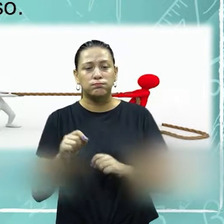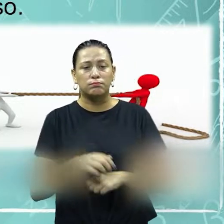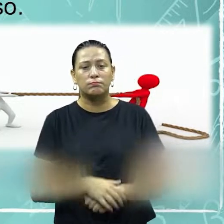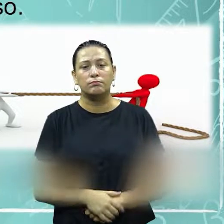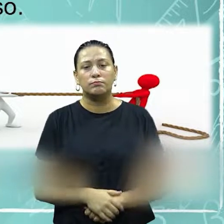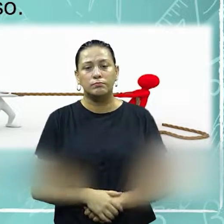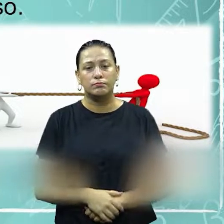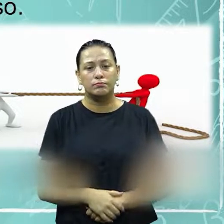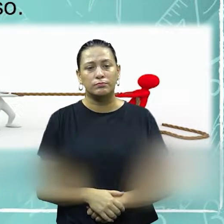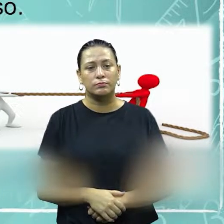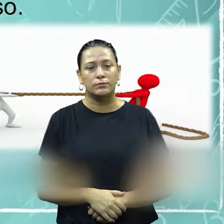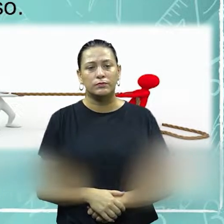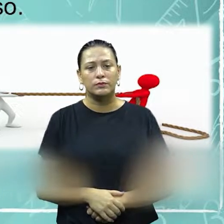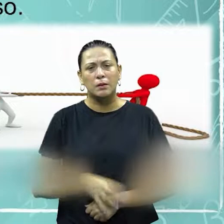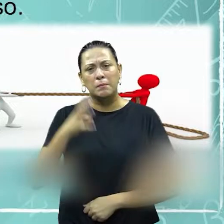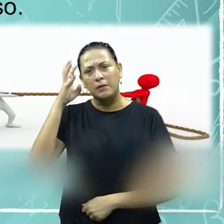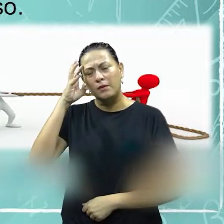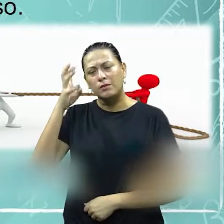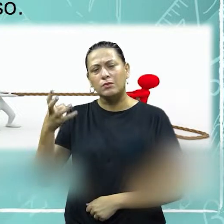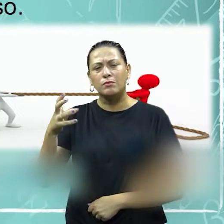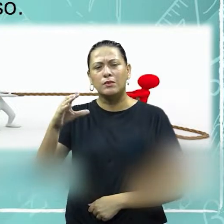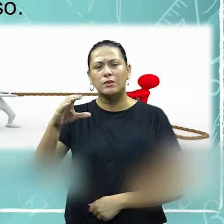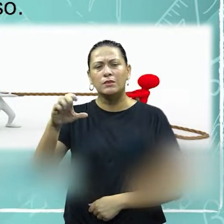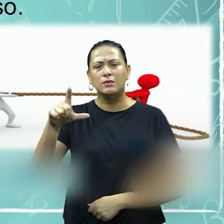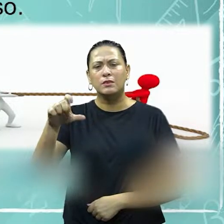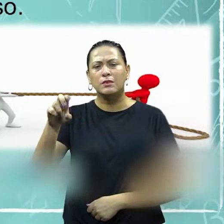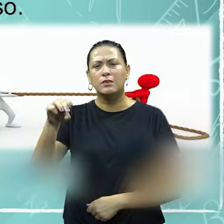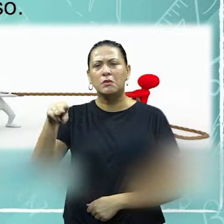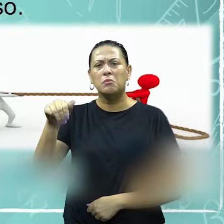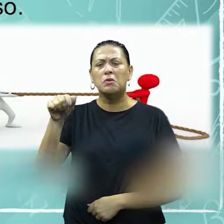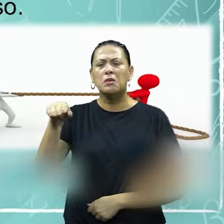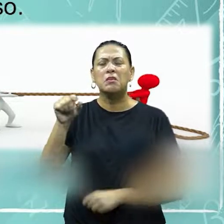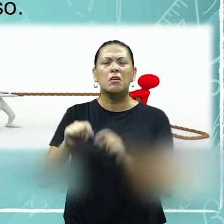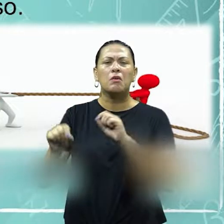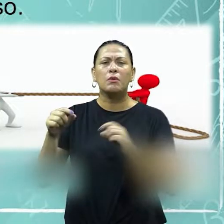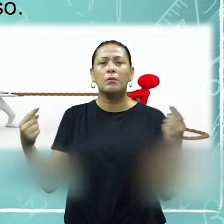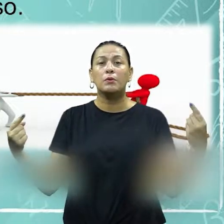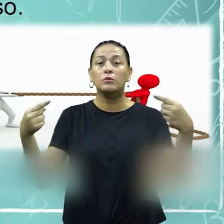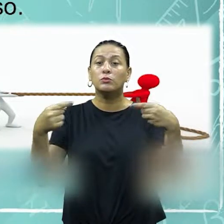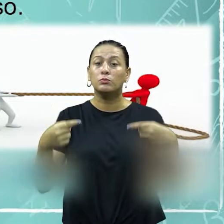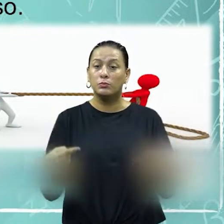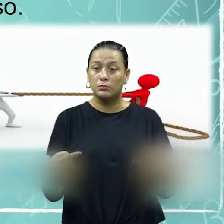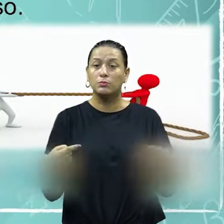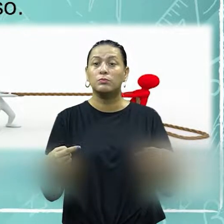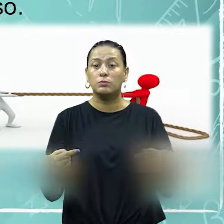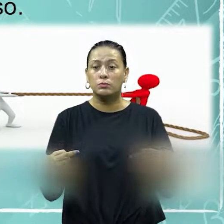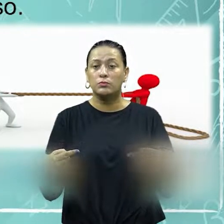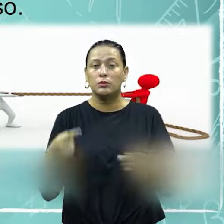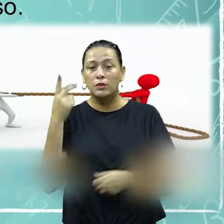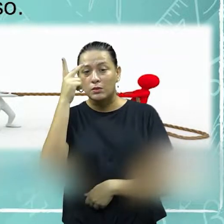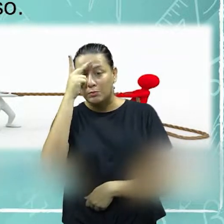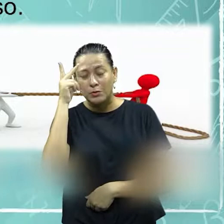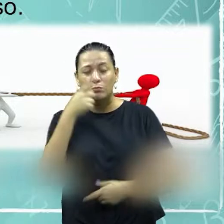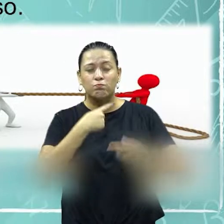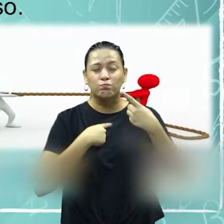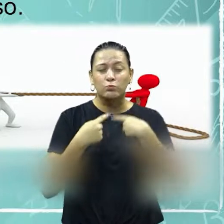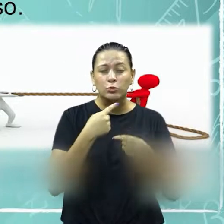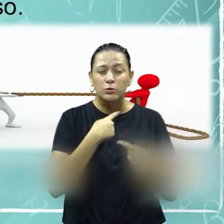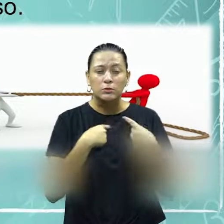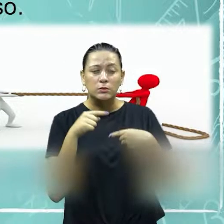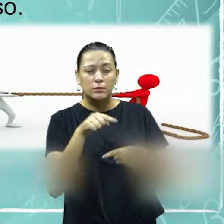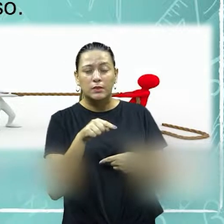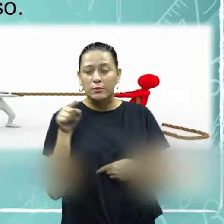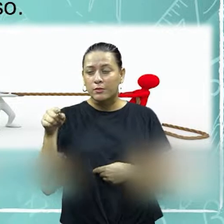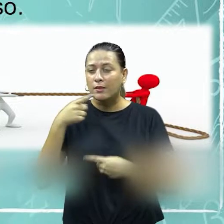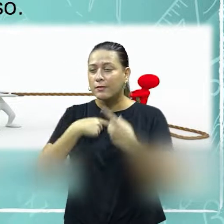resolver o marceleumo. Quem vai ser um marceleumo? É uma disputa, né? Em que há pessoas desejando uma coisa, encontram outras,